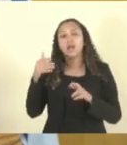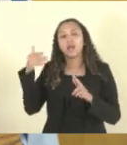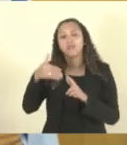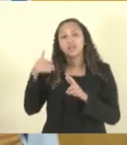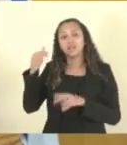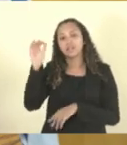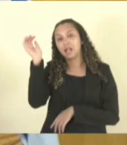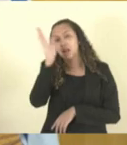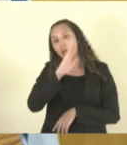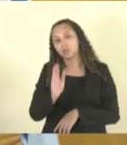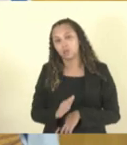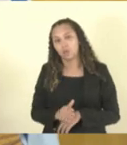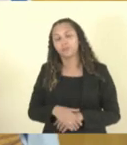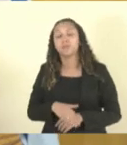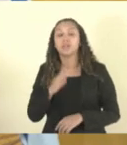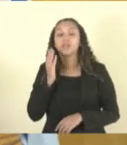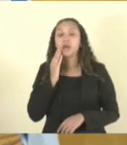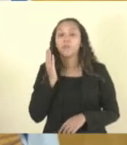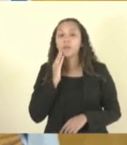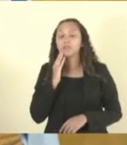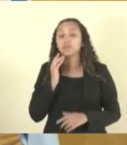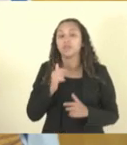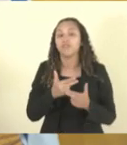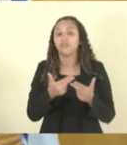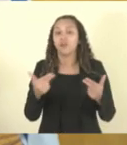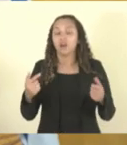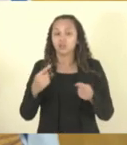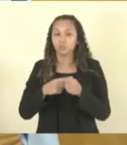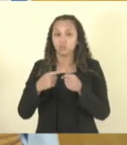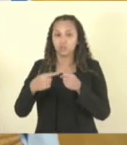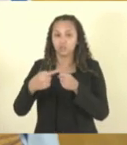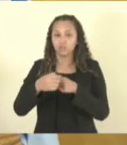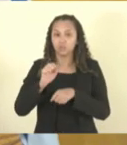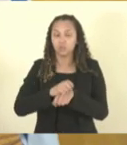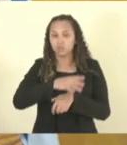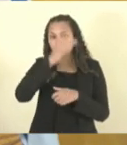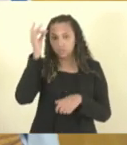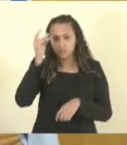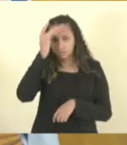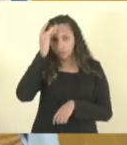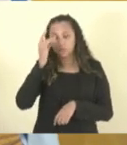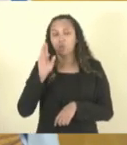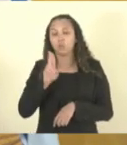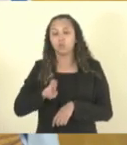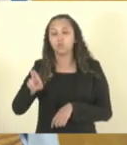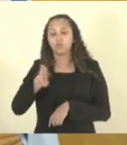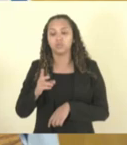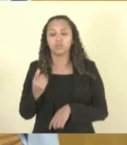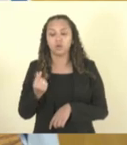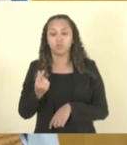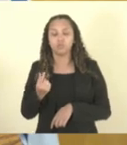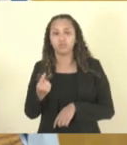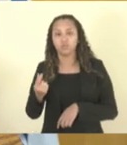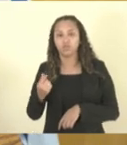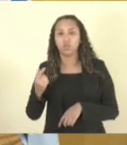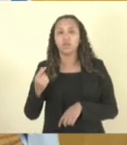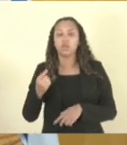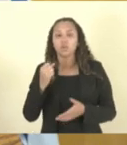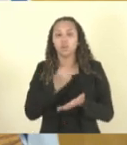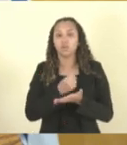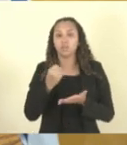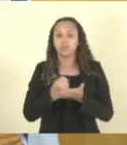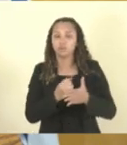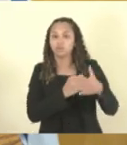grande parte dos municípios capixabas gastam os seus orçamentos com a contratação de